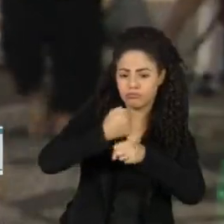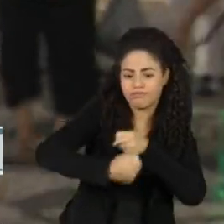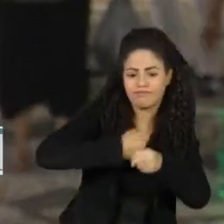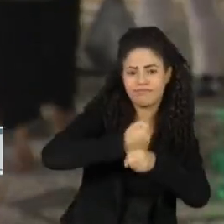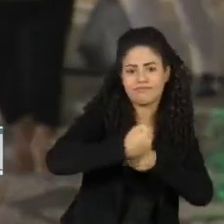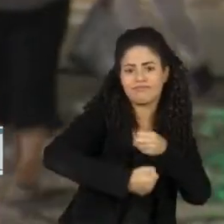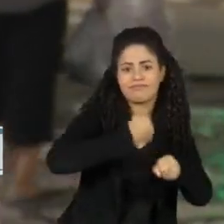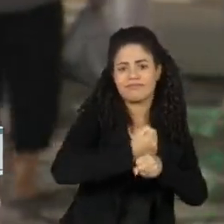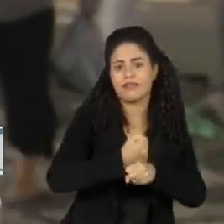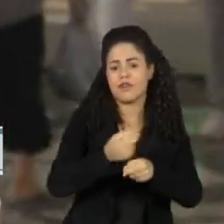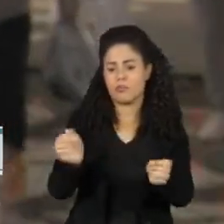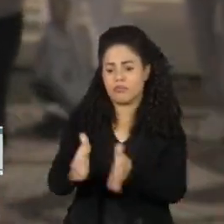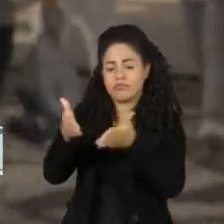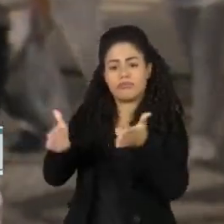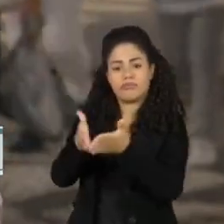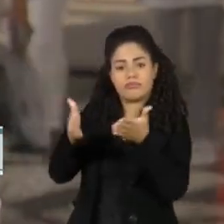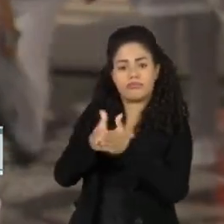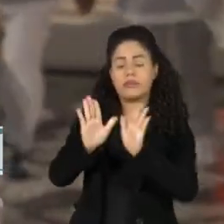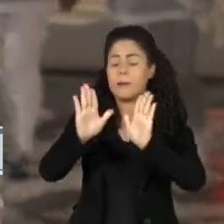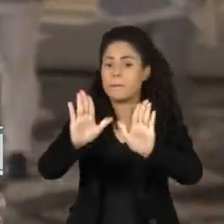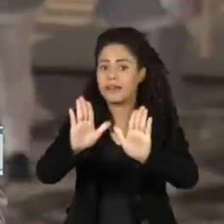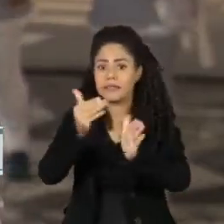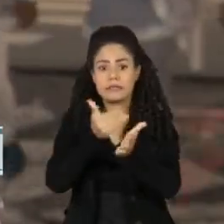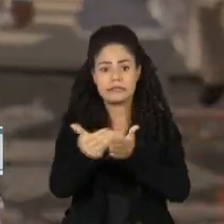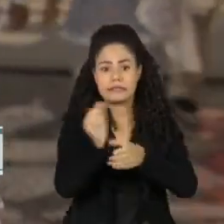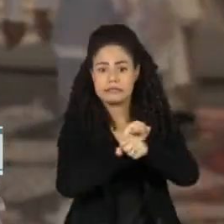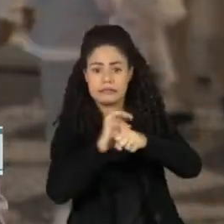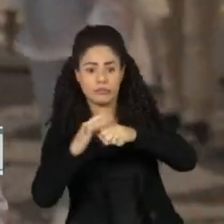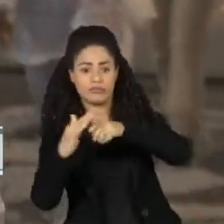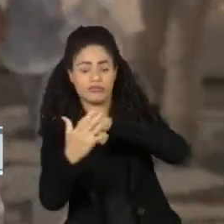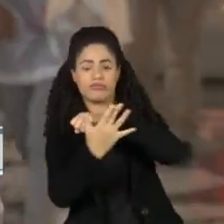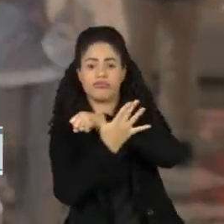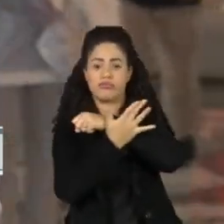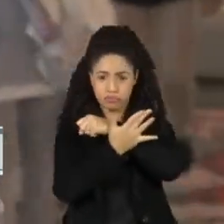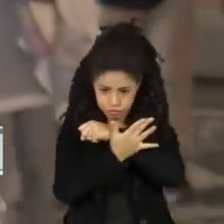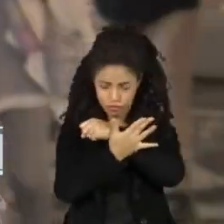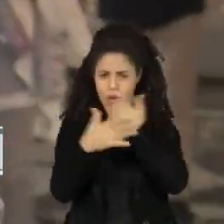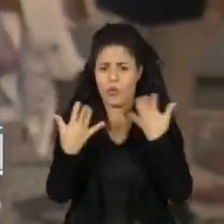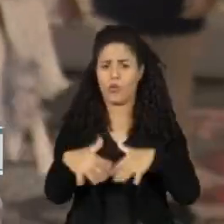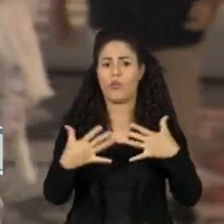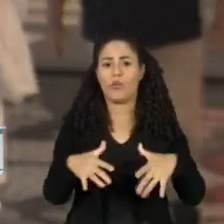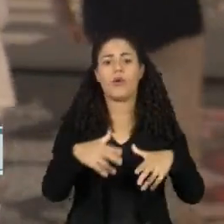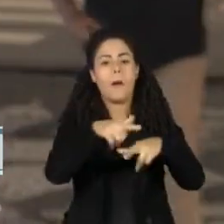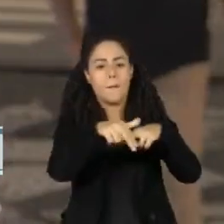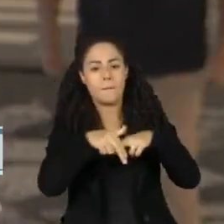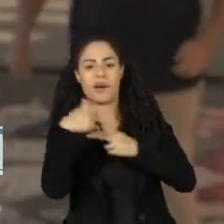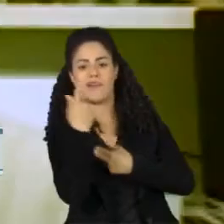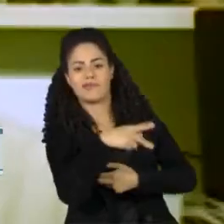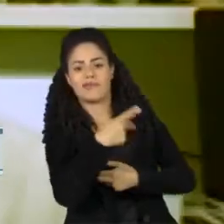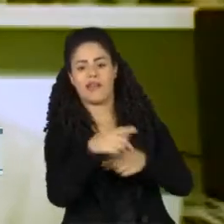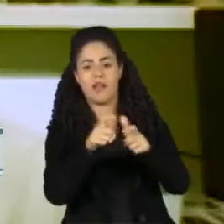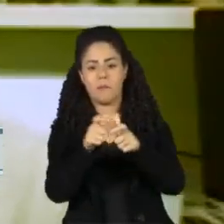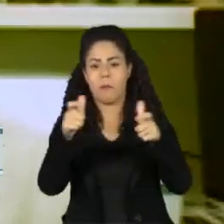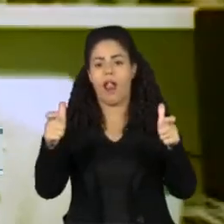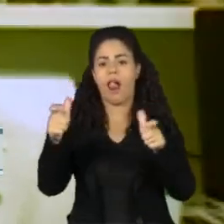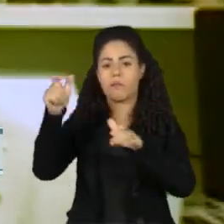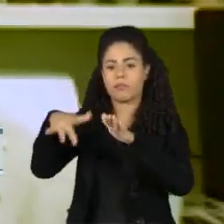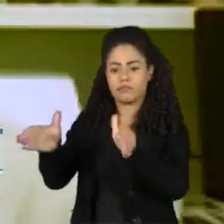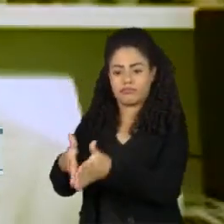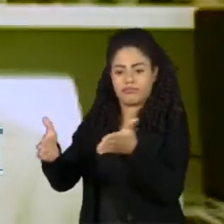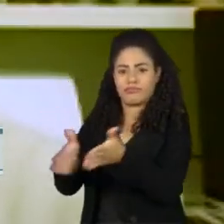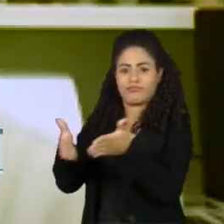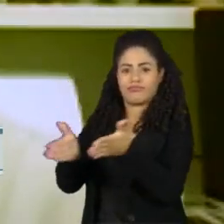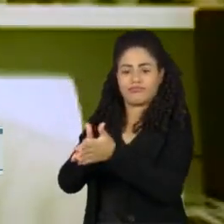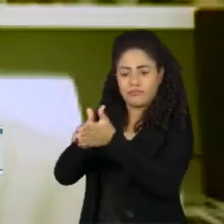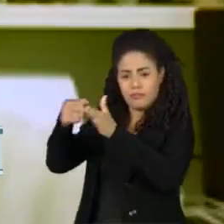não chegou aos mais pobres. E aí veio a pandemia de Covid e, com ela, uma nova recessão. Houve uma verdadeira